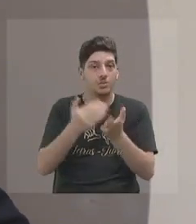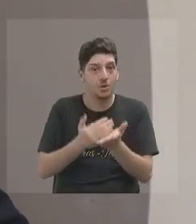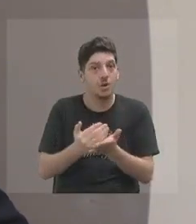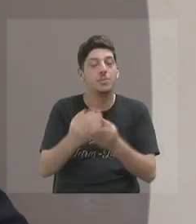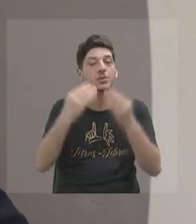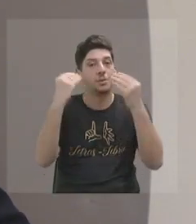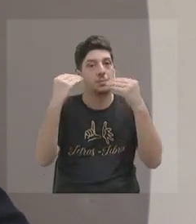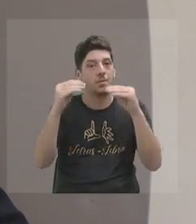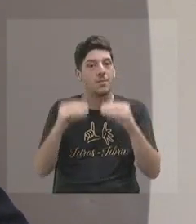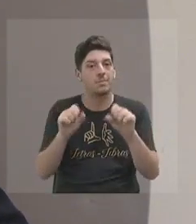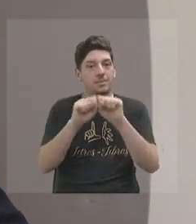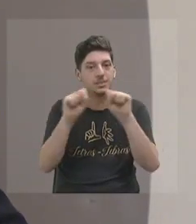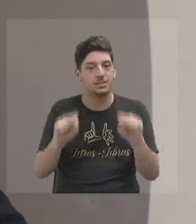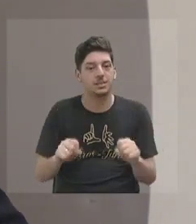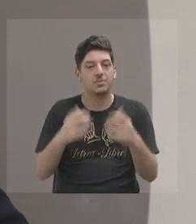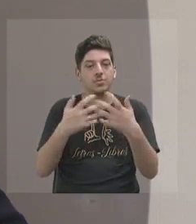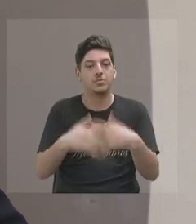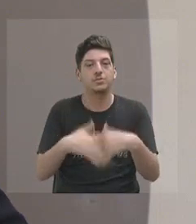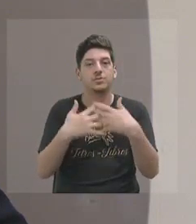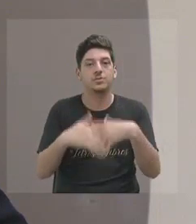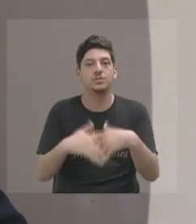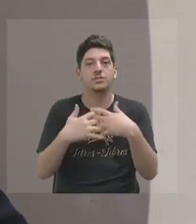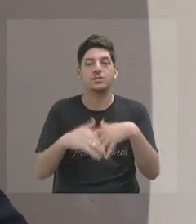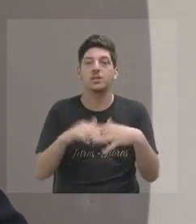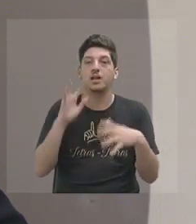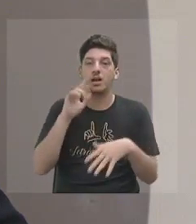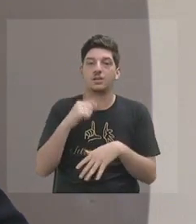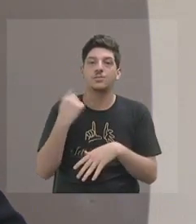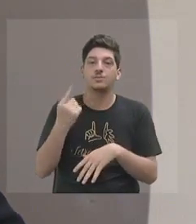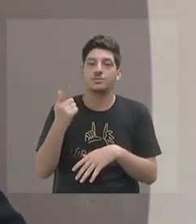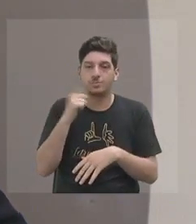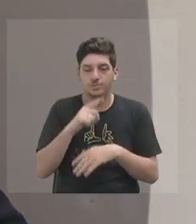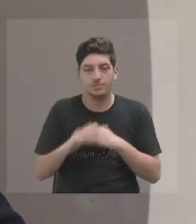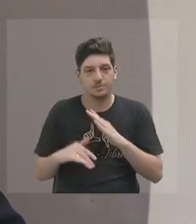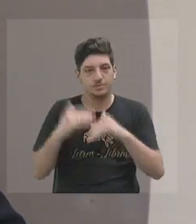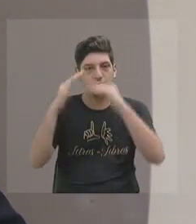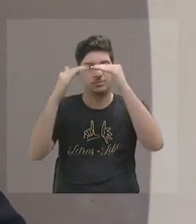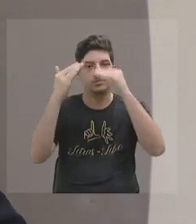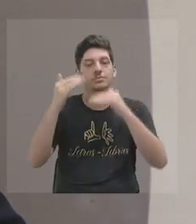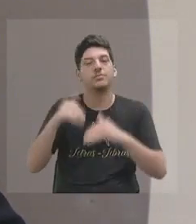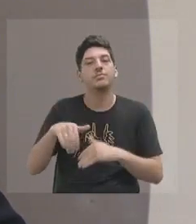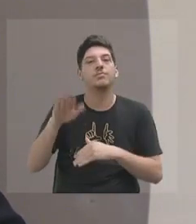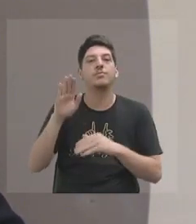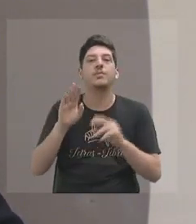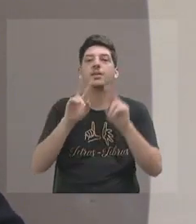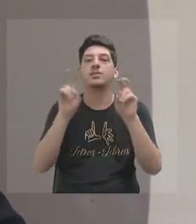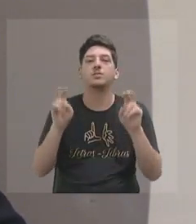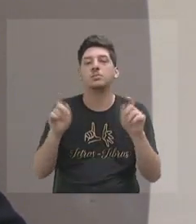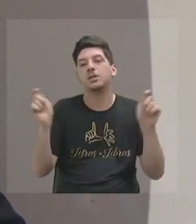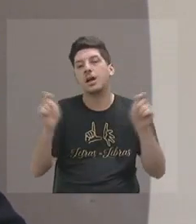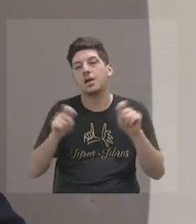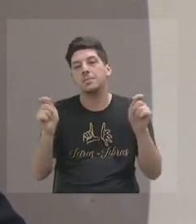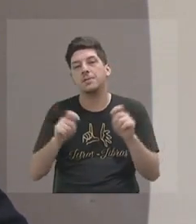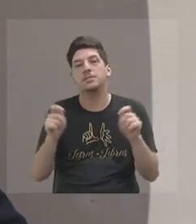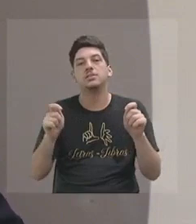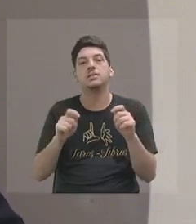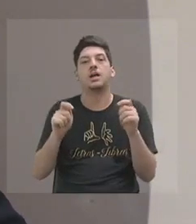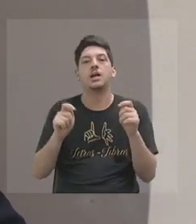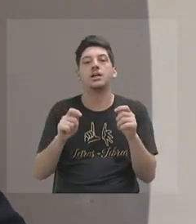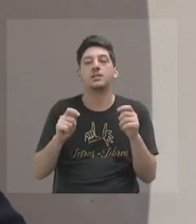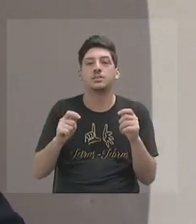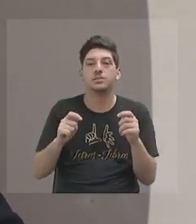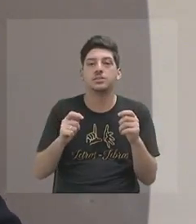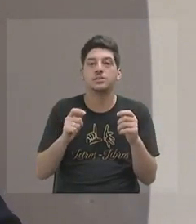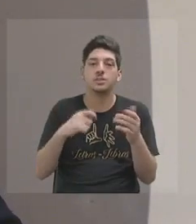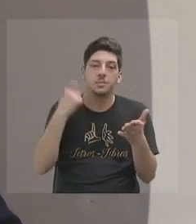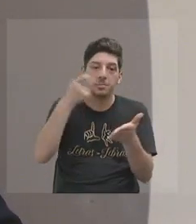e provavelmente isso aqui vai permitir que a gente avance ainda mais na eficiência da liquidação e